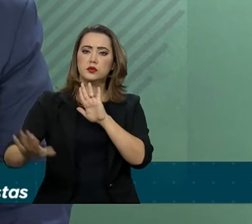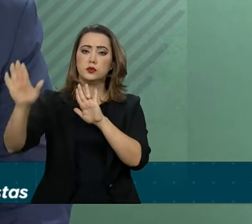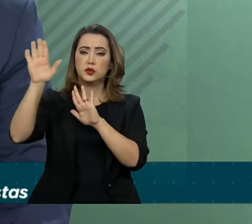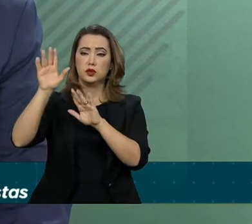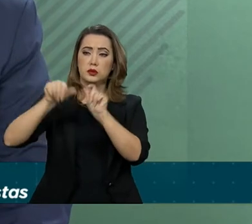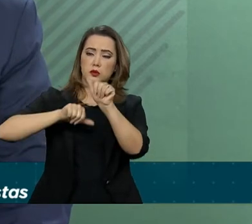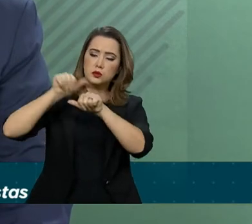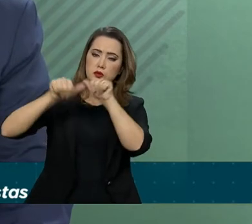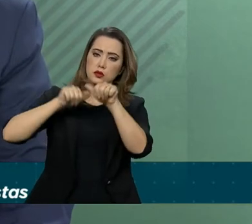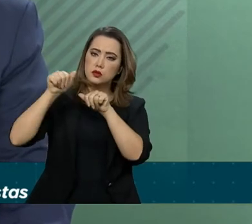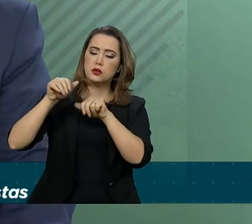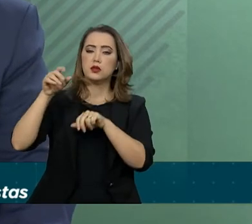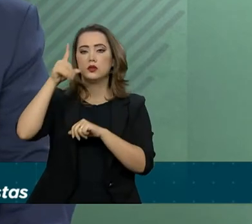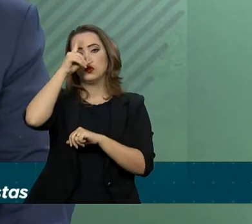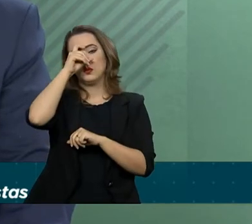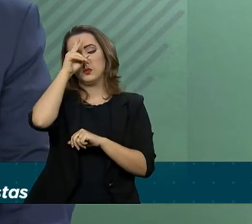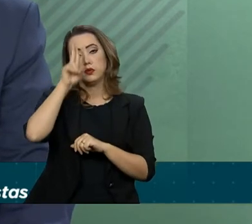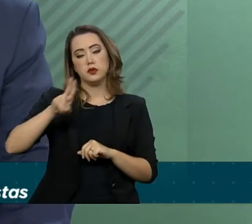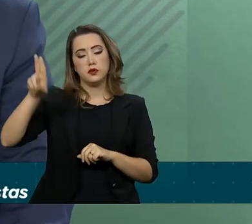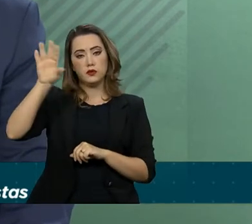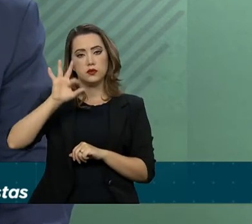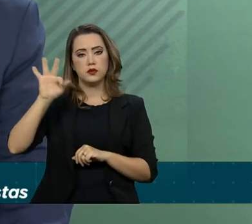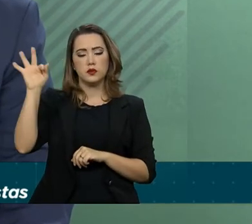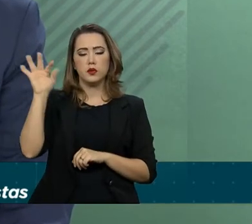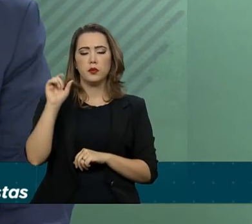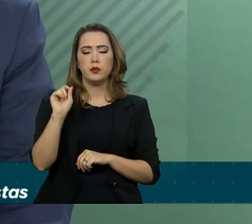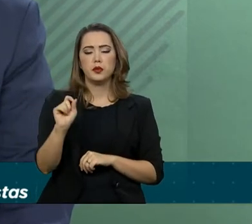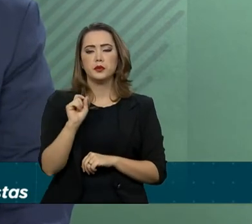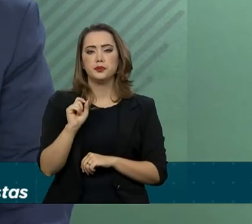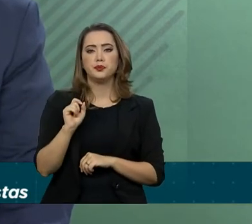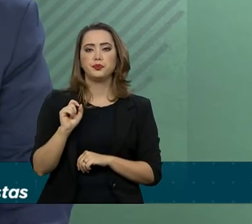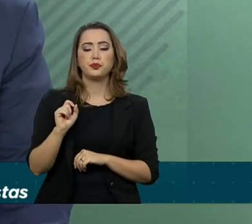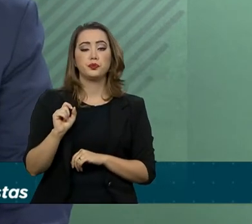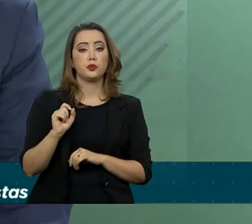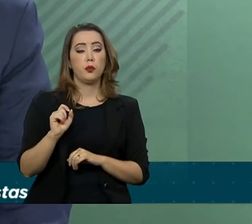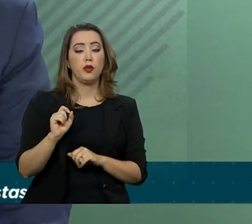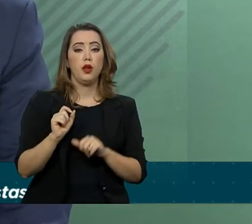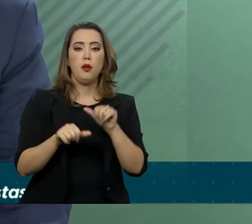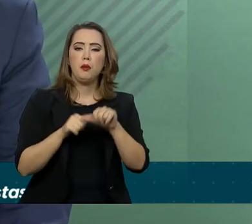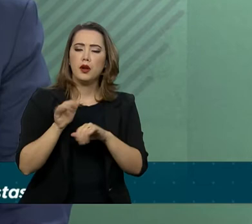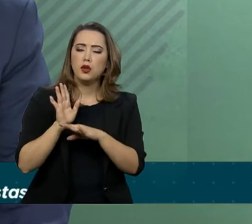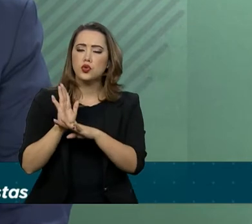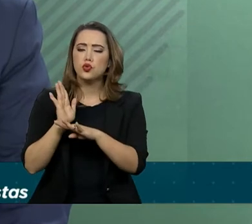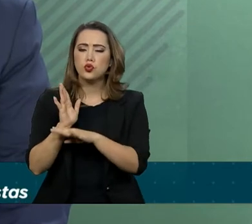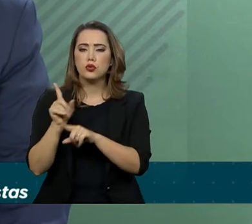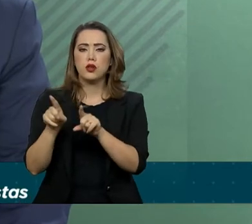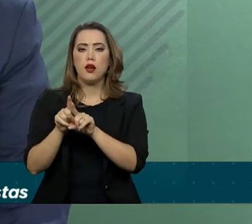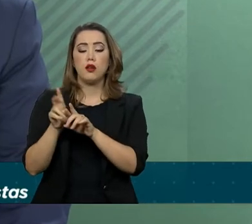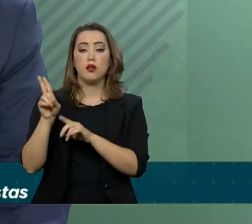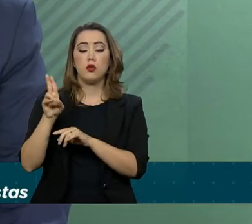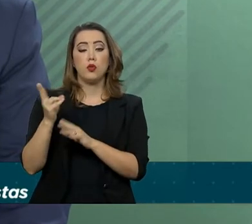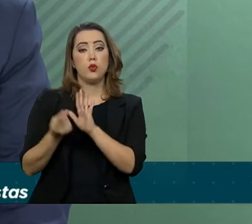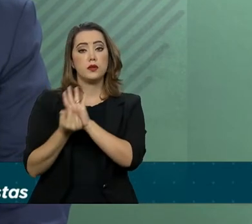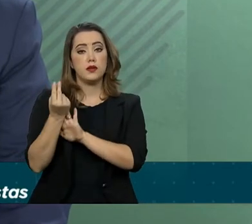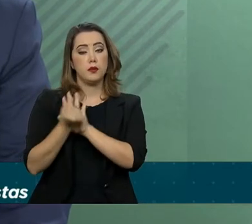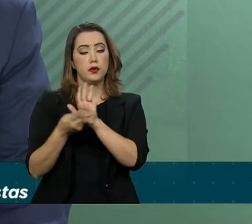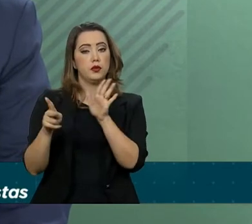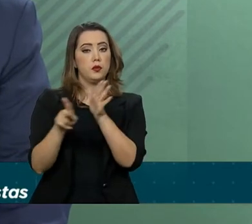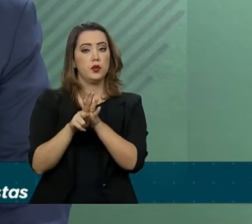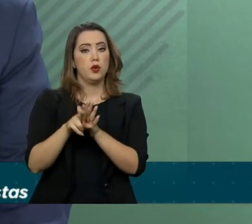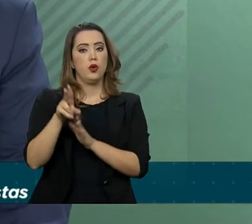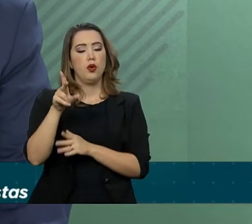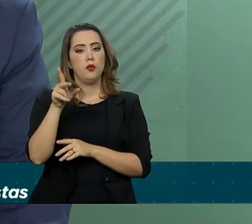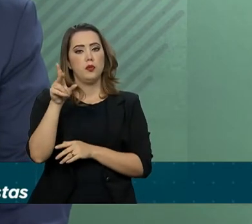Hospitais Universitários Federais para reforçar o orçamento das Universidades